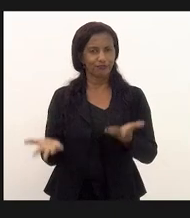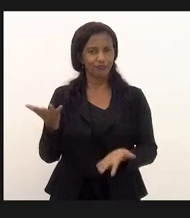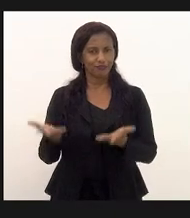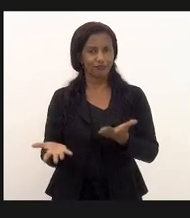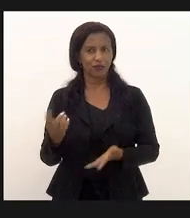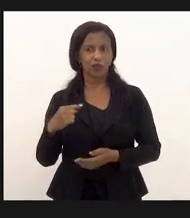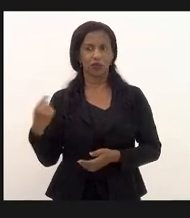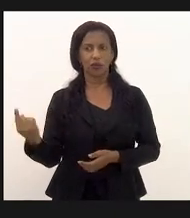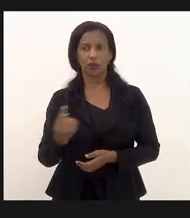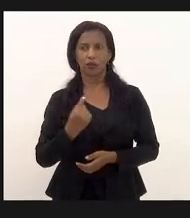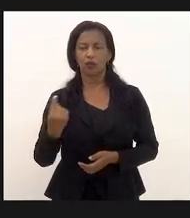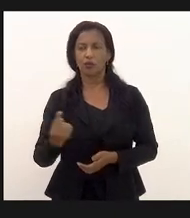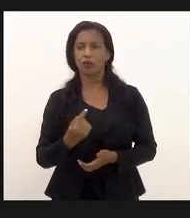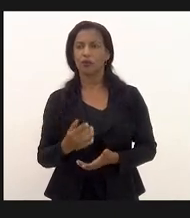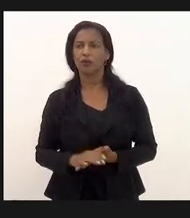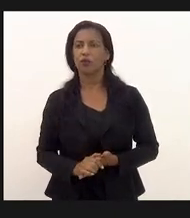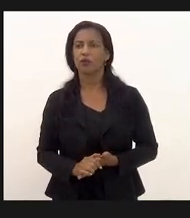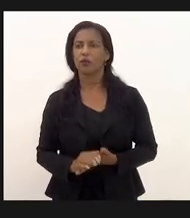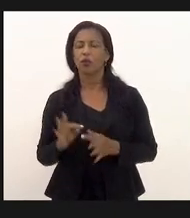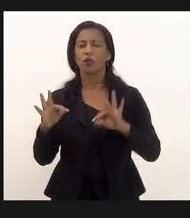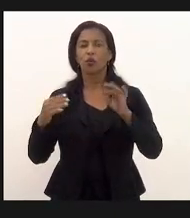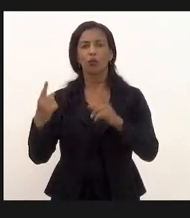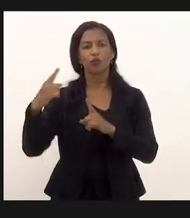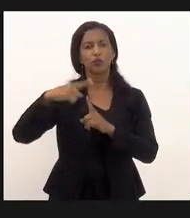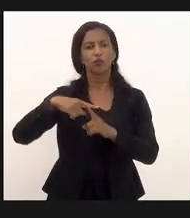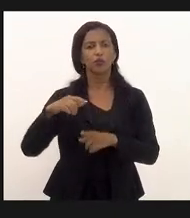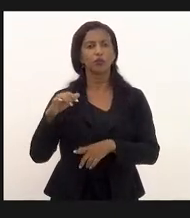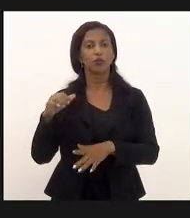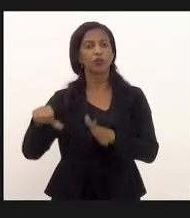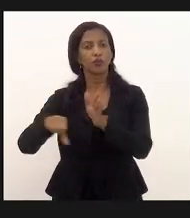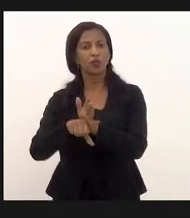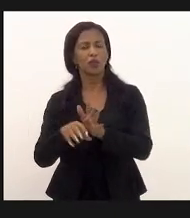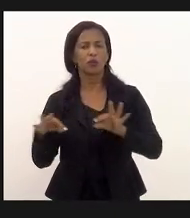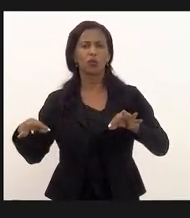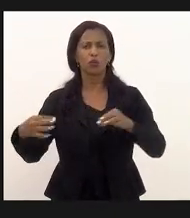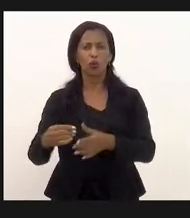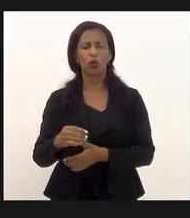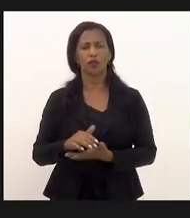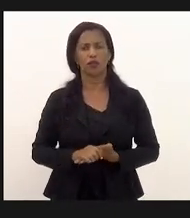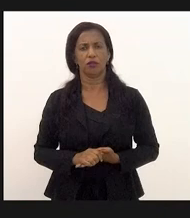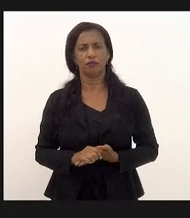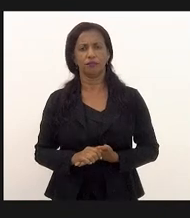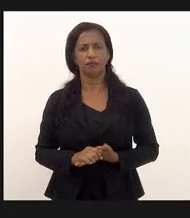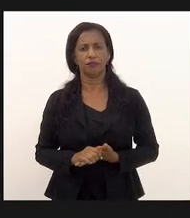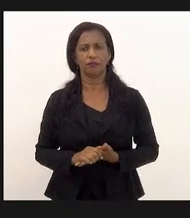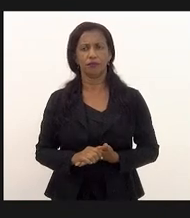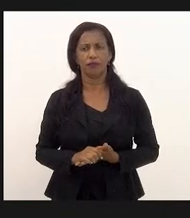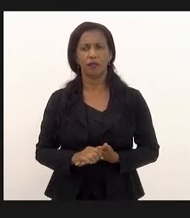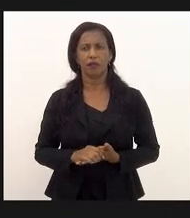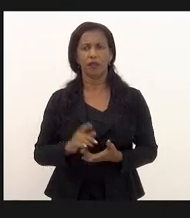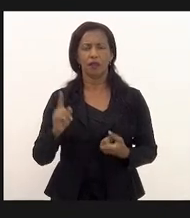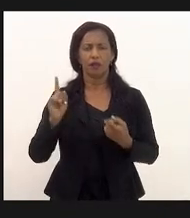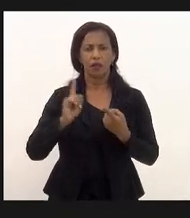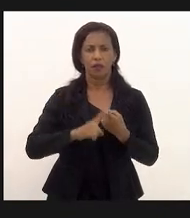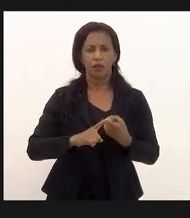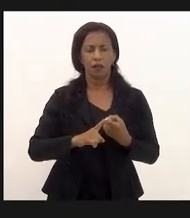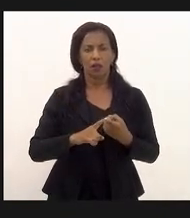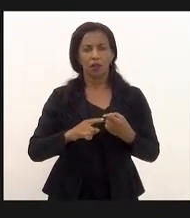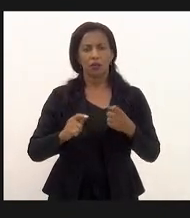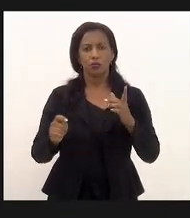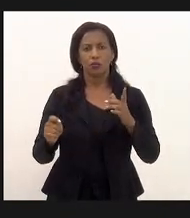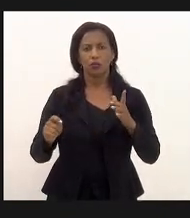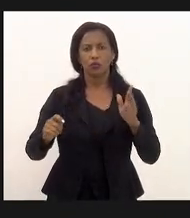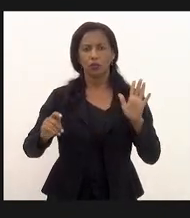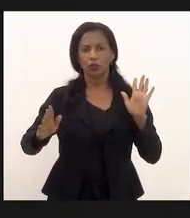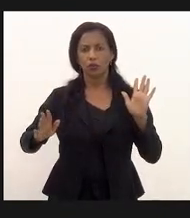nós temos que combater todos os tipos de crimes todas as facções criminosas sejam elas do tráfico